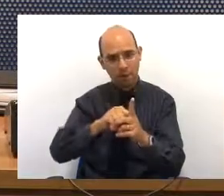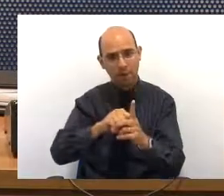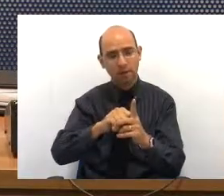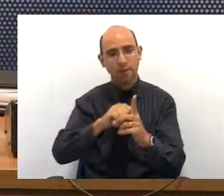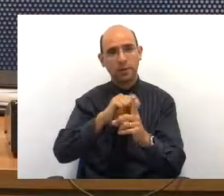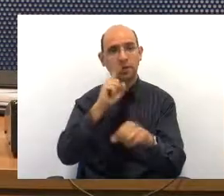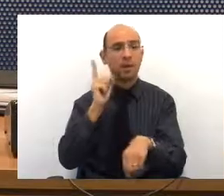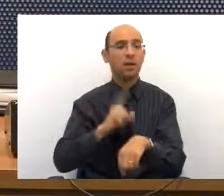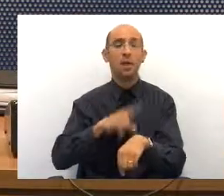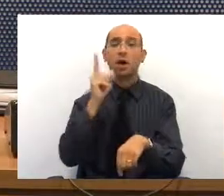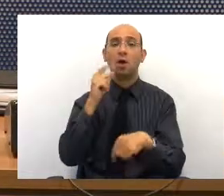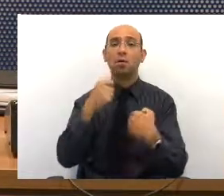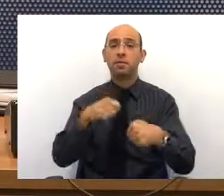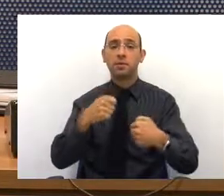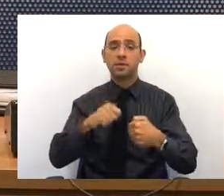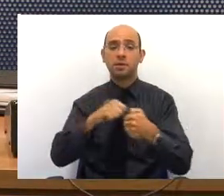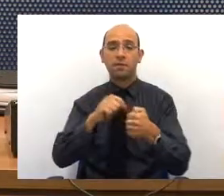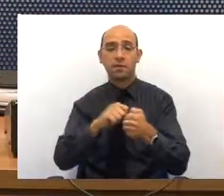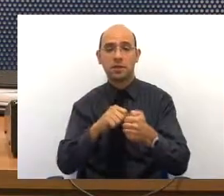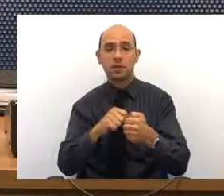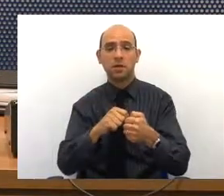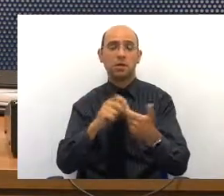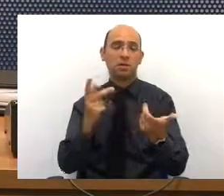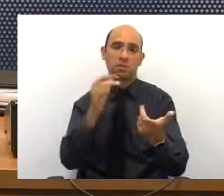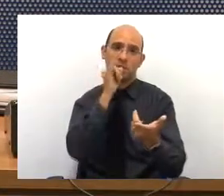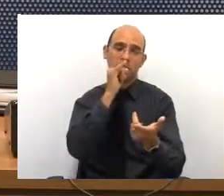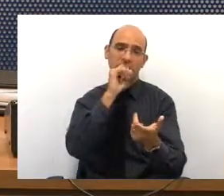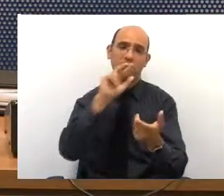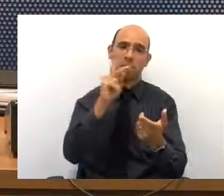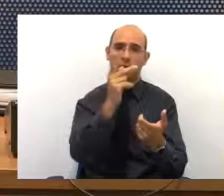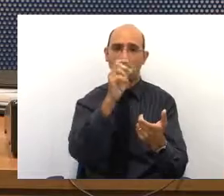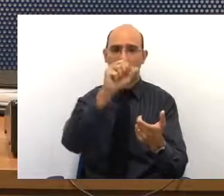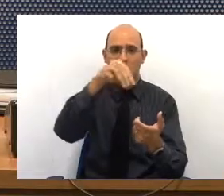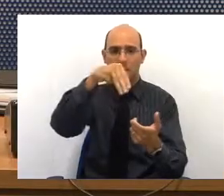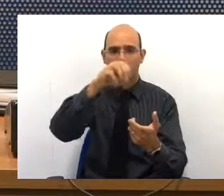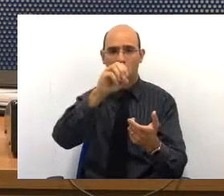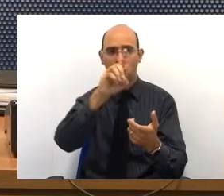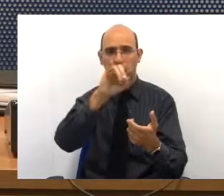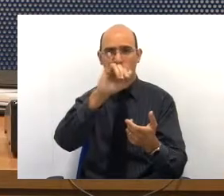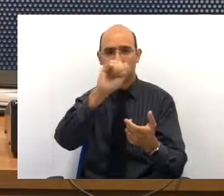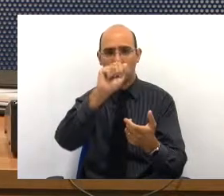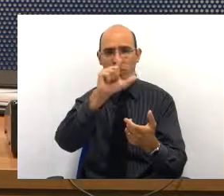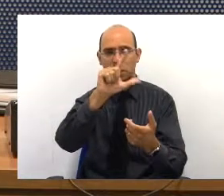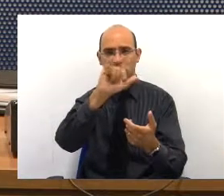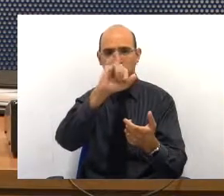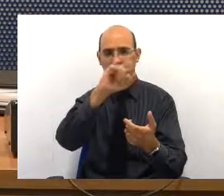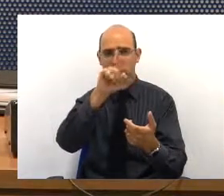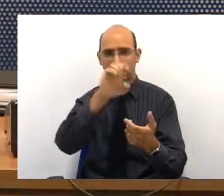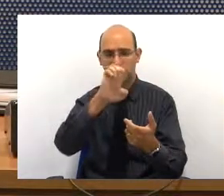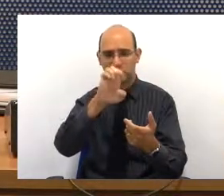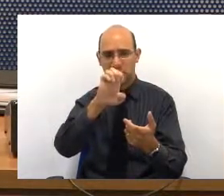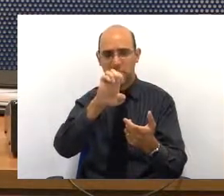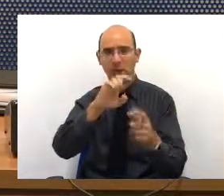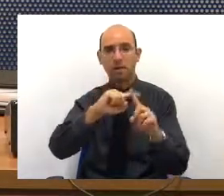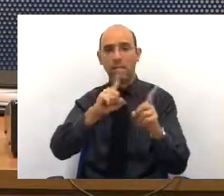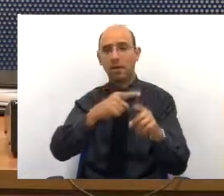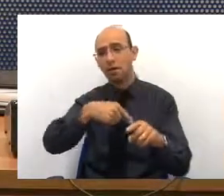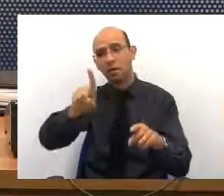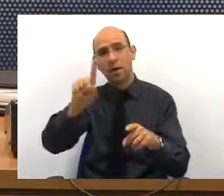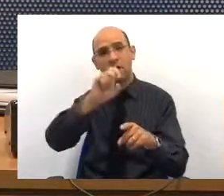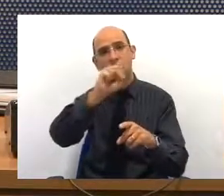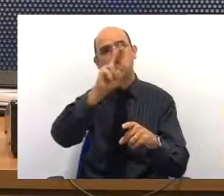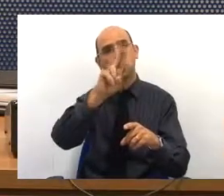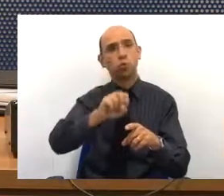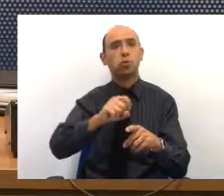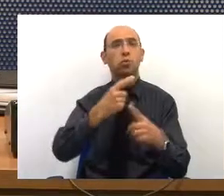na hora que precisa fazer hemodiálise, por exemplo, porque o rim não funciona, vai para o SUS, porque o